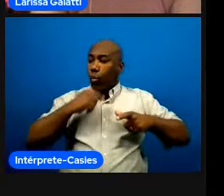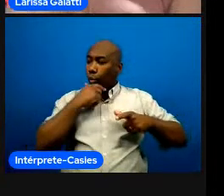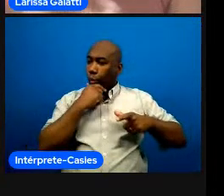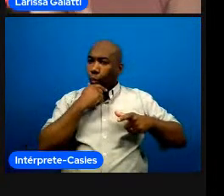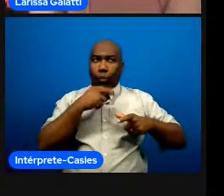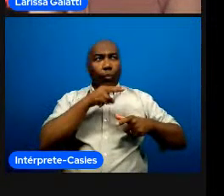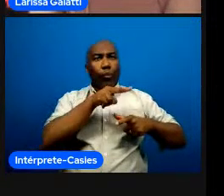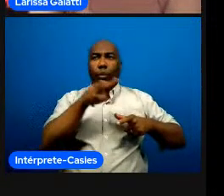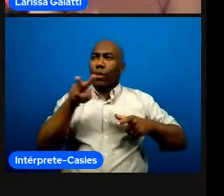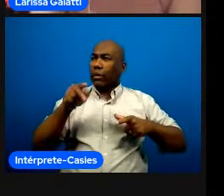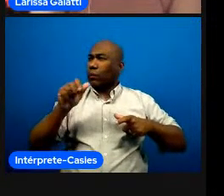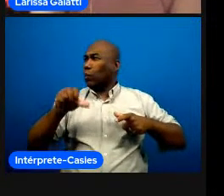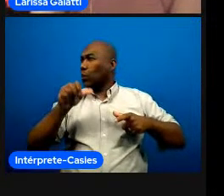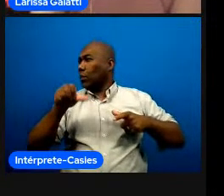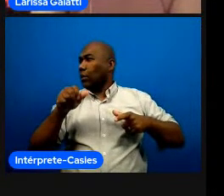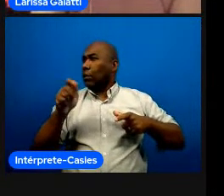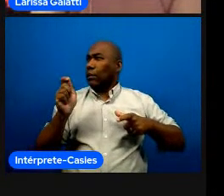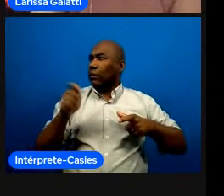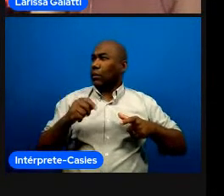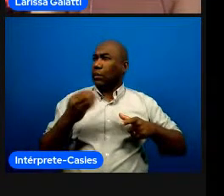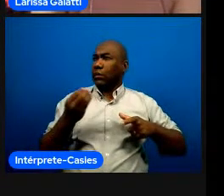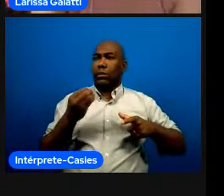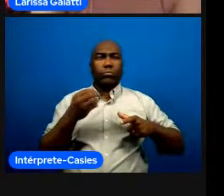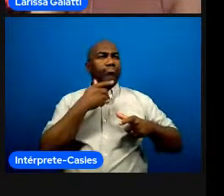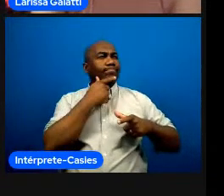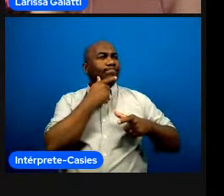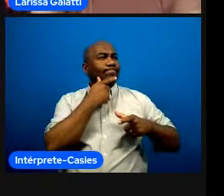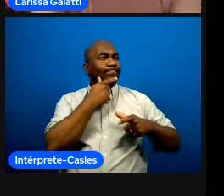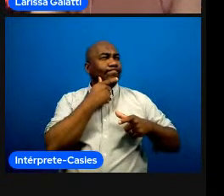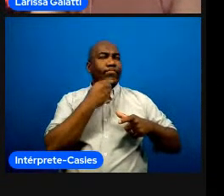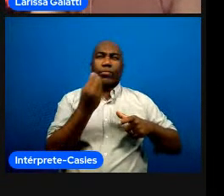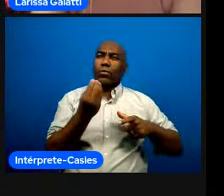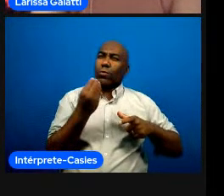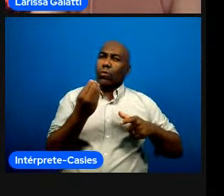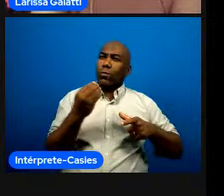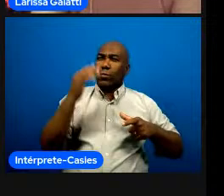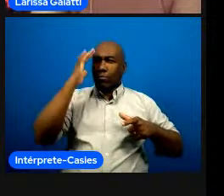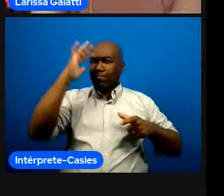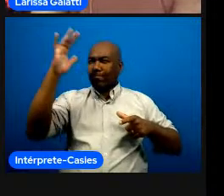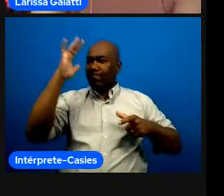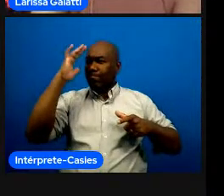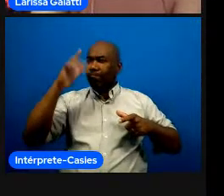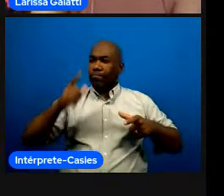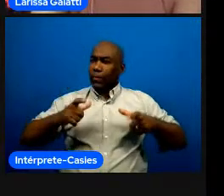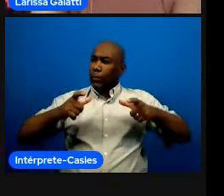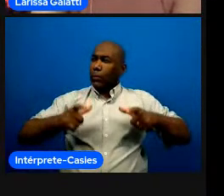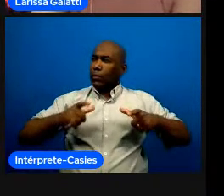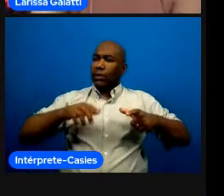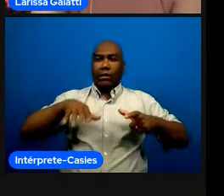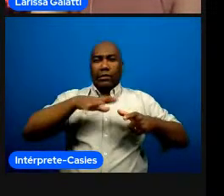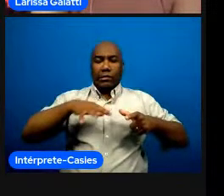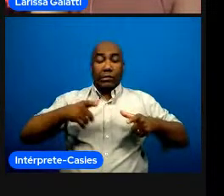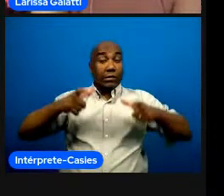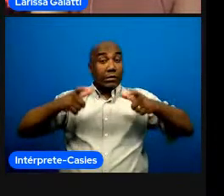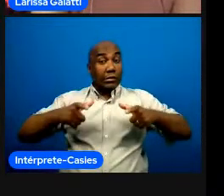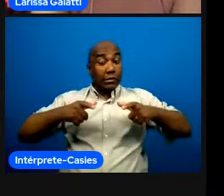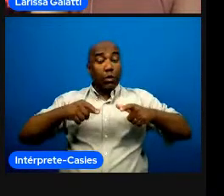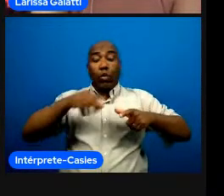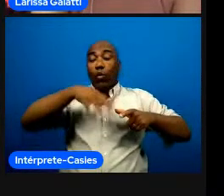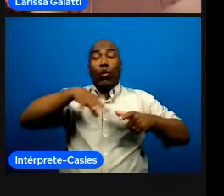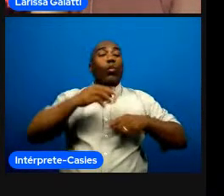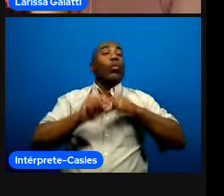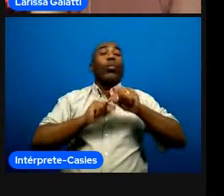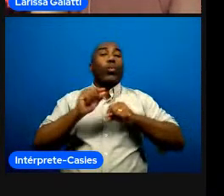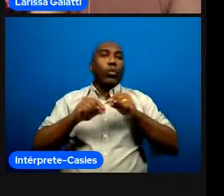e aonde a gente quer chegar modular moldar desenhar esse ambiente estabelecer relações que fortaleçam os